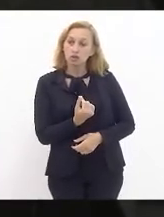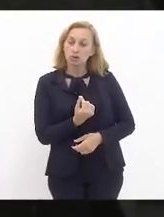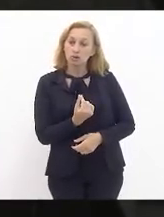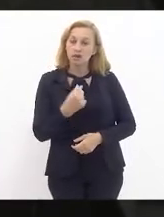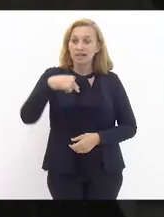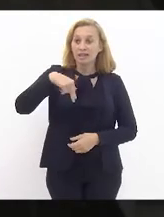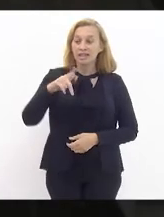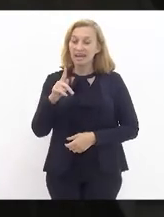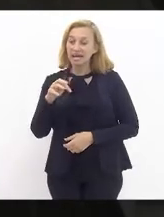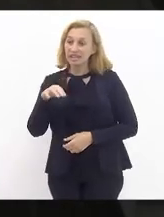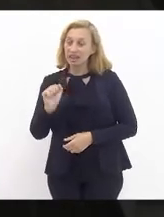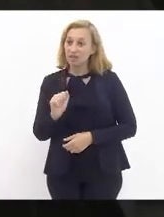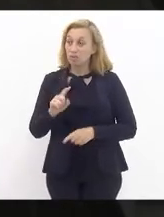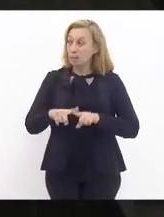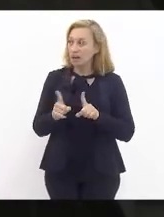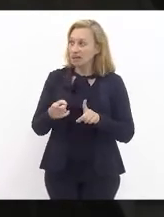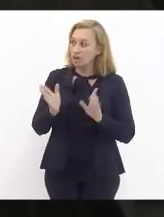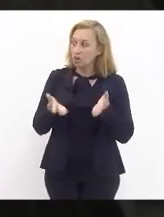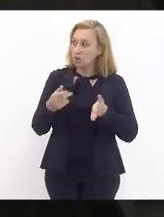positivo.